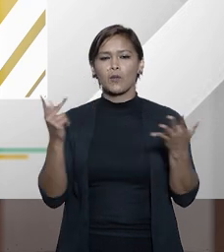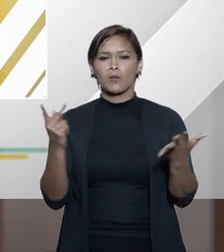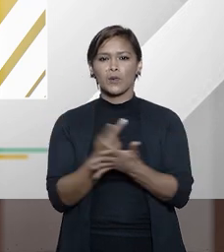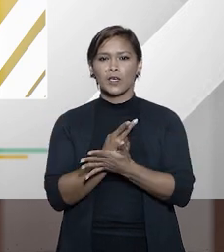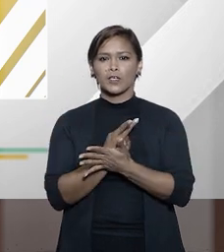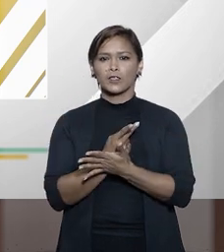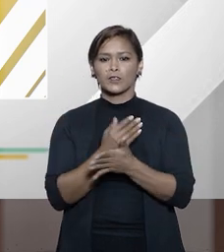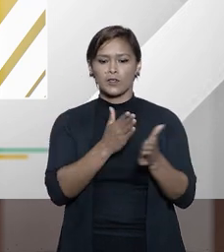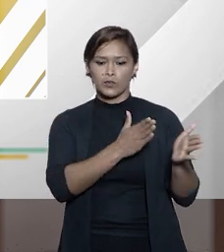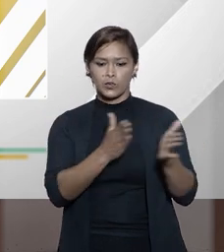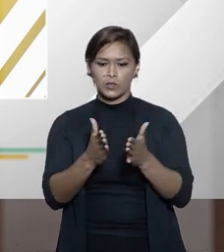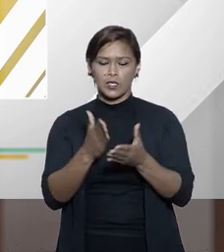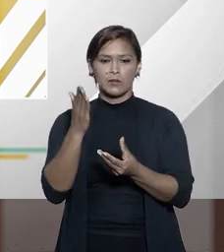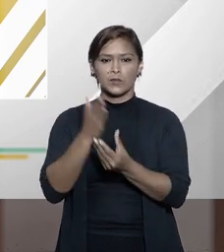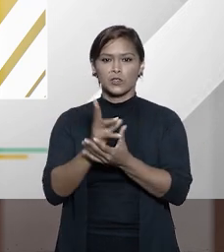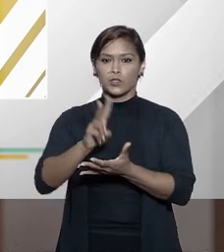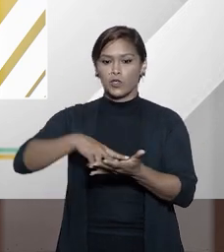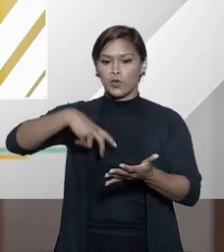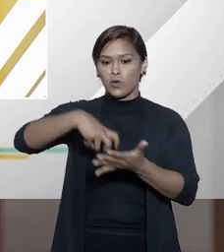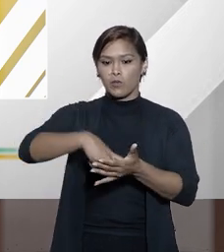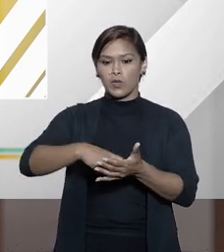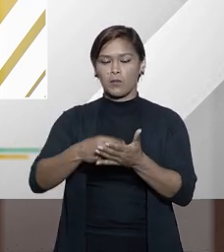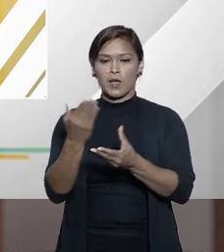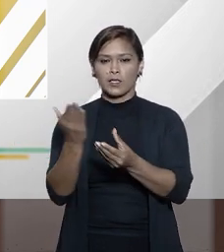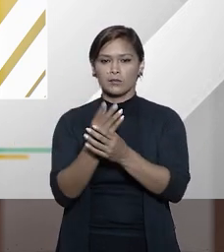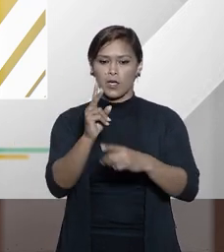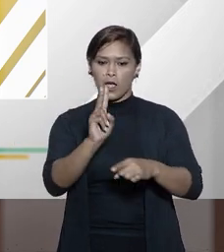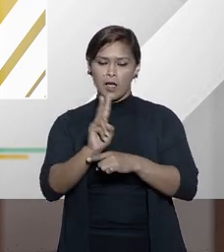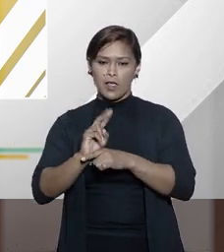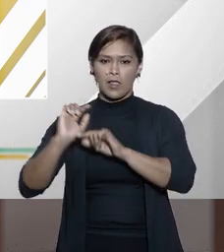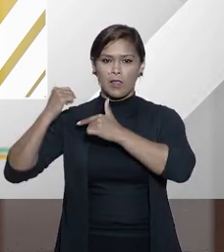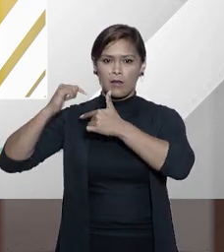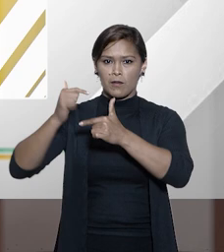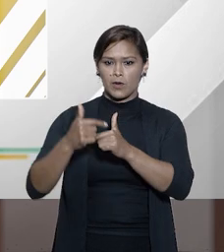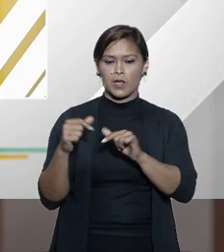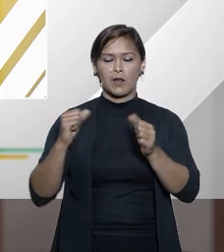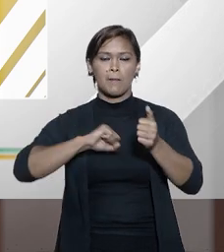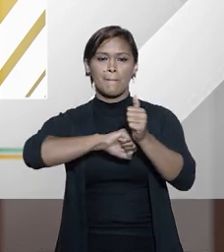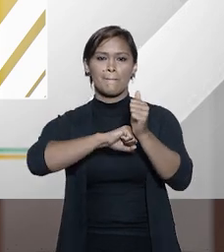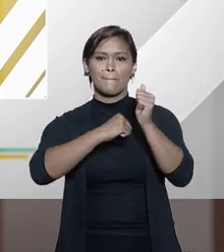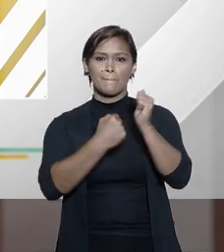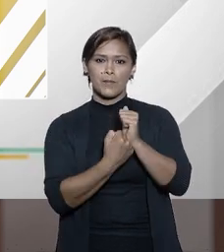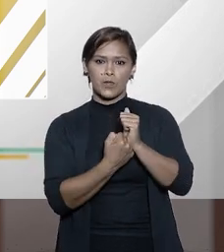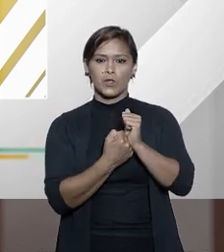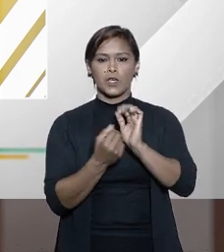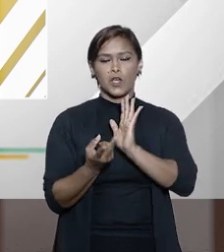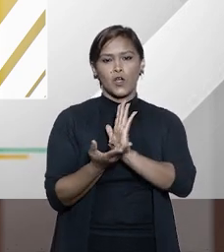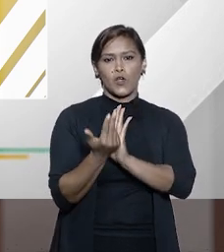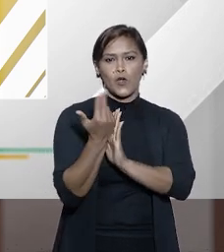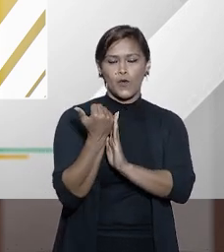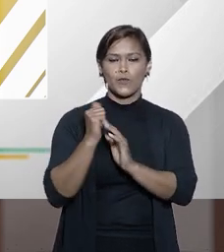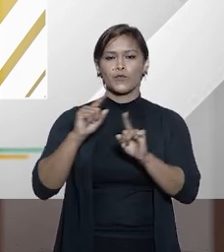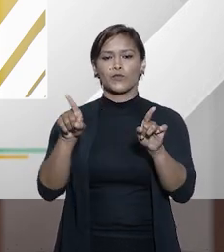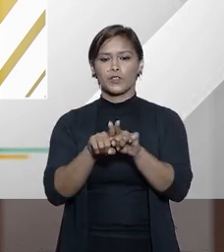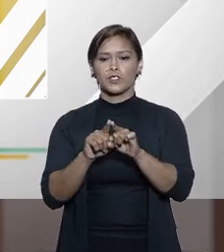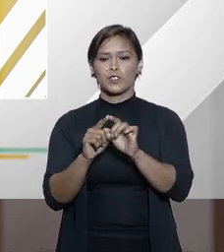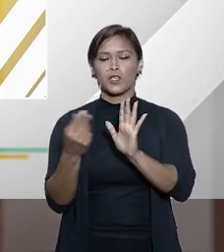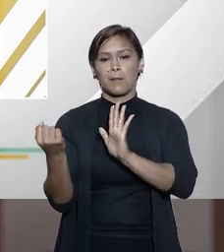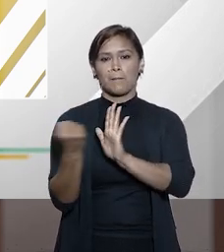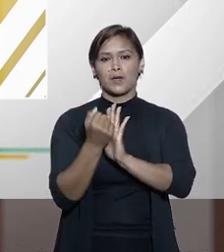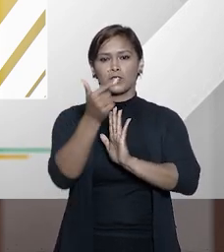funciona o trâmite e o cumprimento de medidas cautelares patrimoniais para bloqueio confisco de bens e